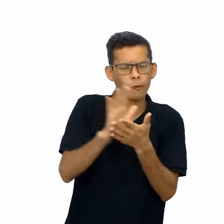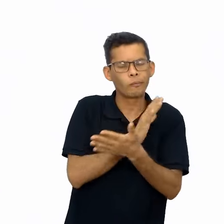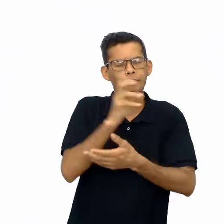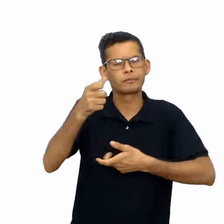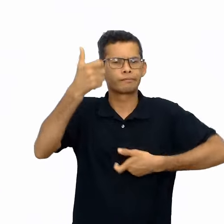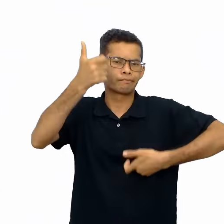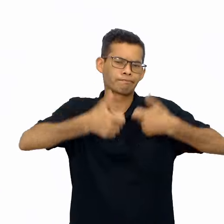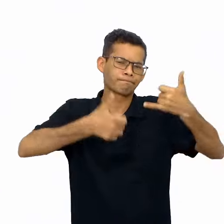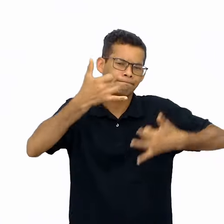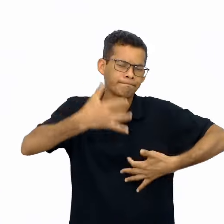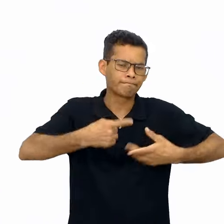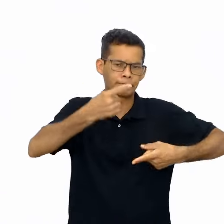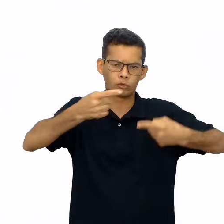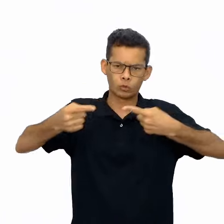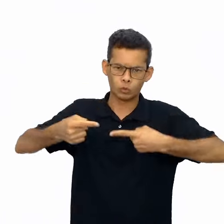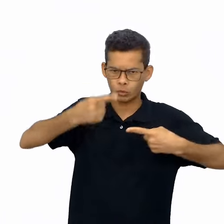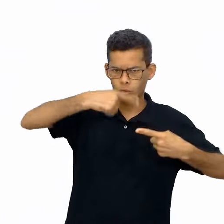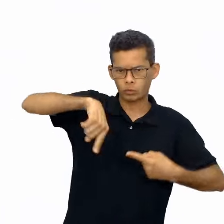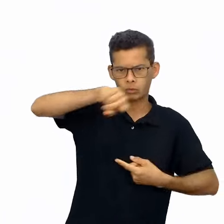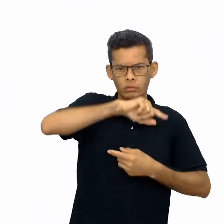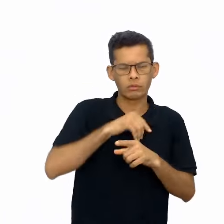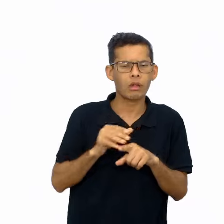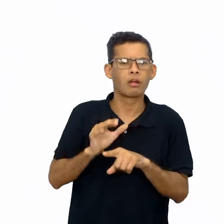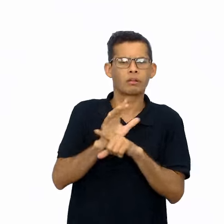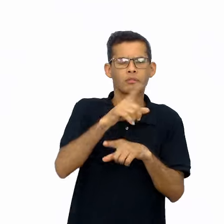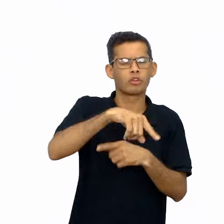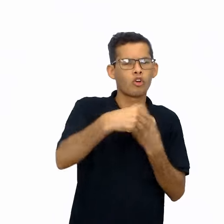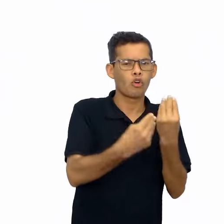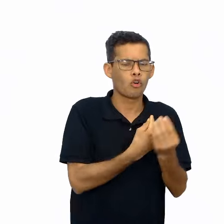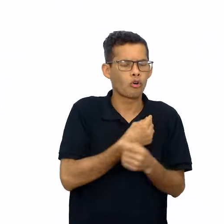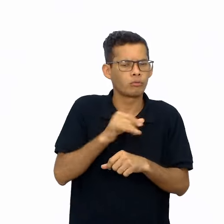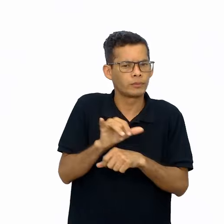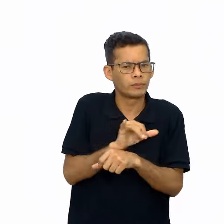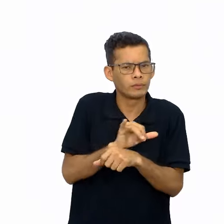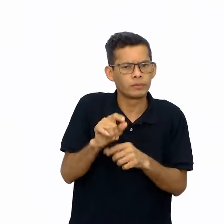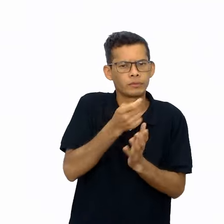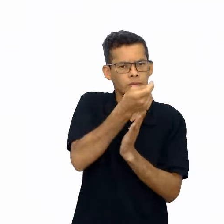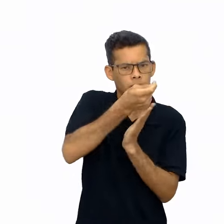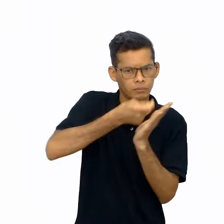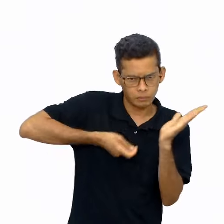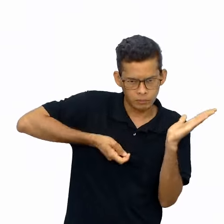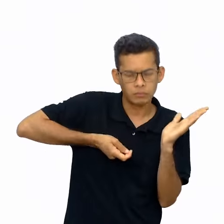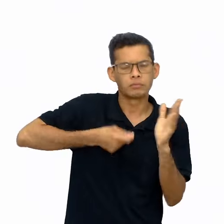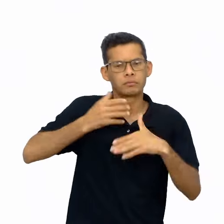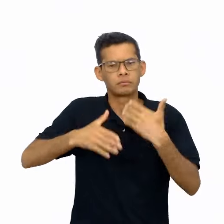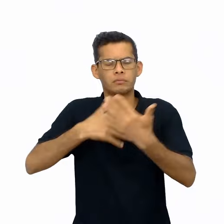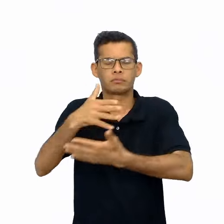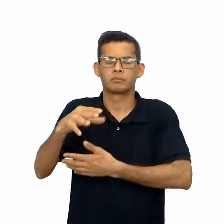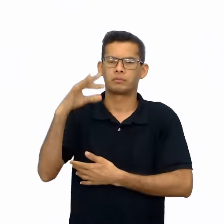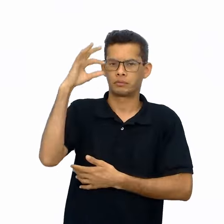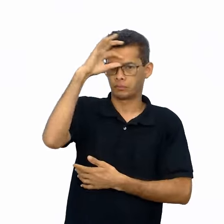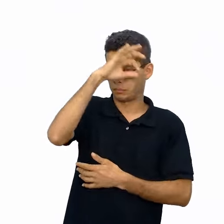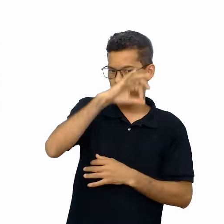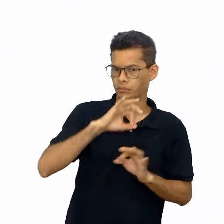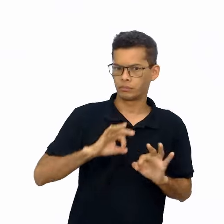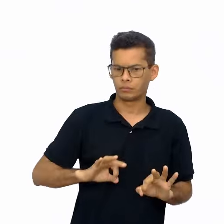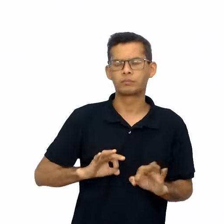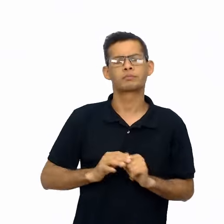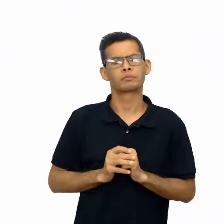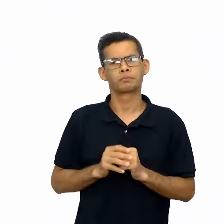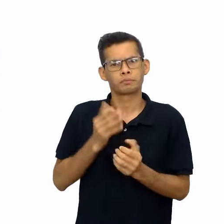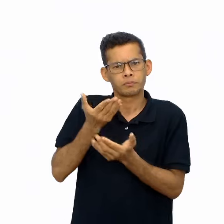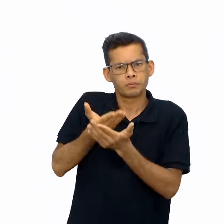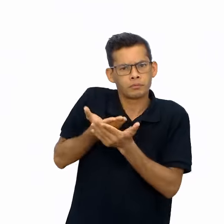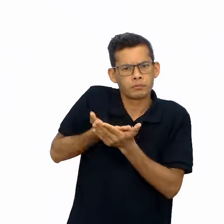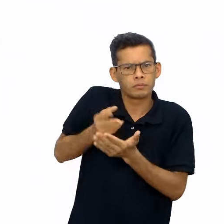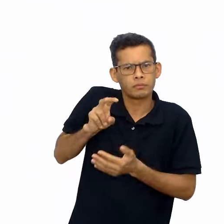a fim de favorecer a reflexão sobre o sistema de escrita e o avanço no processo de alfabetização. Na aula 5, os